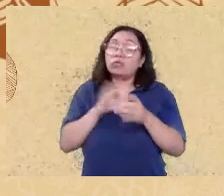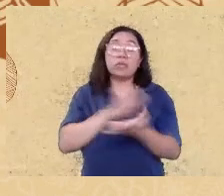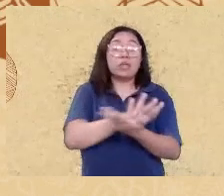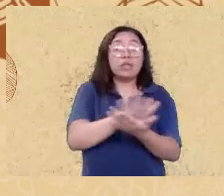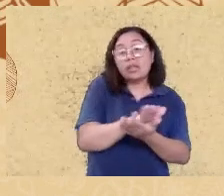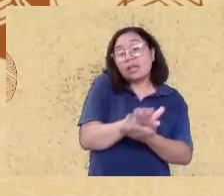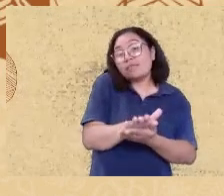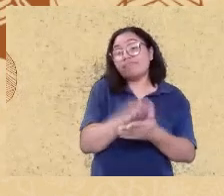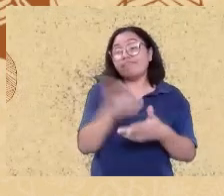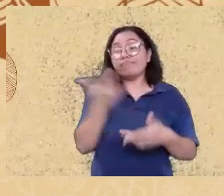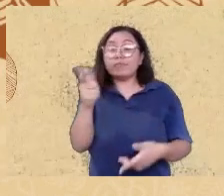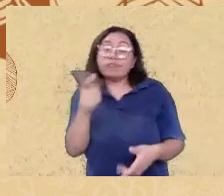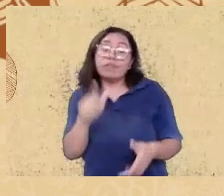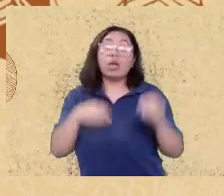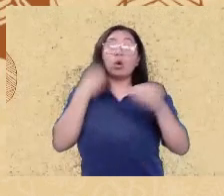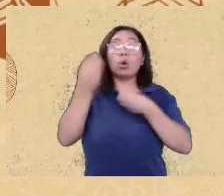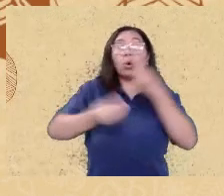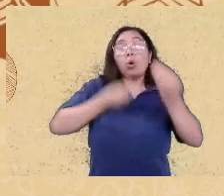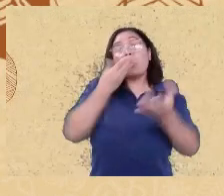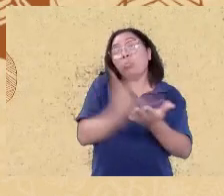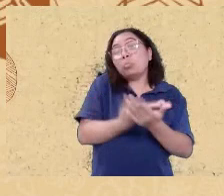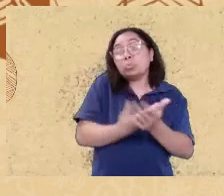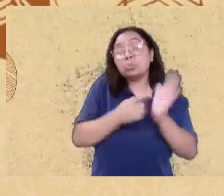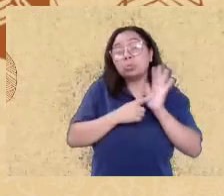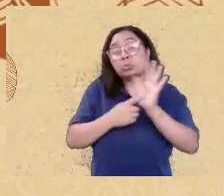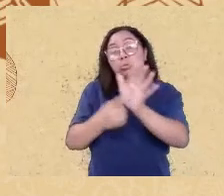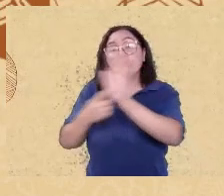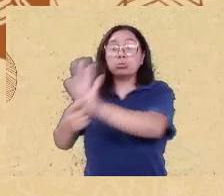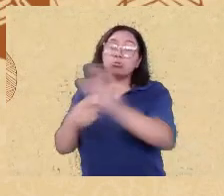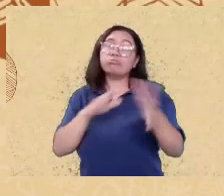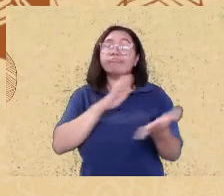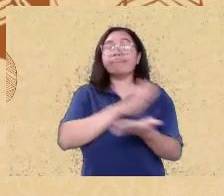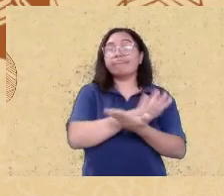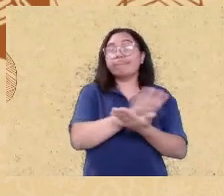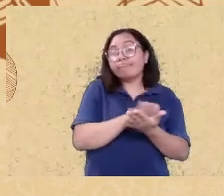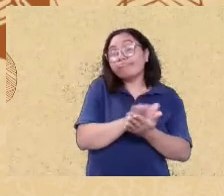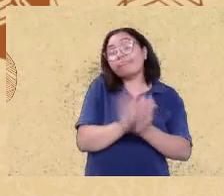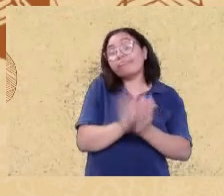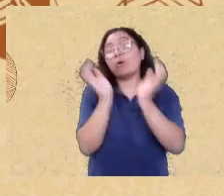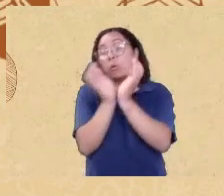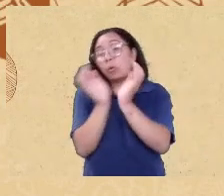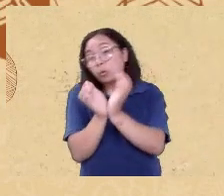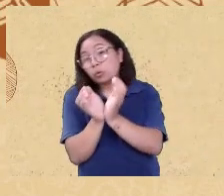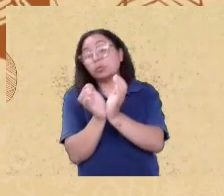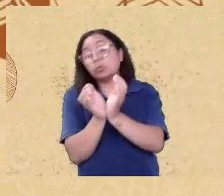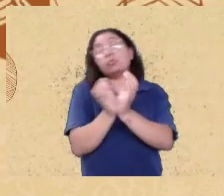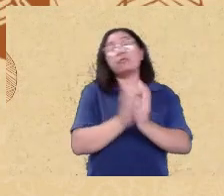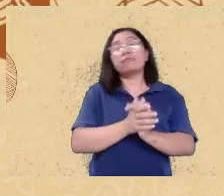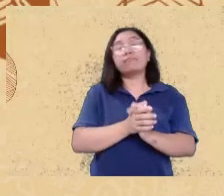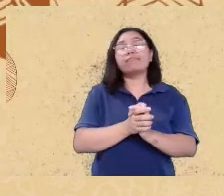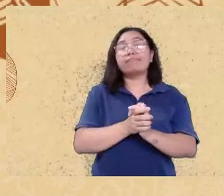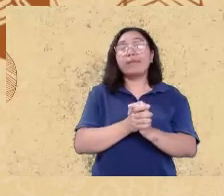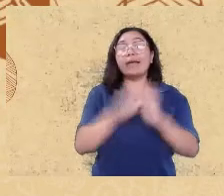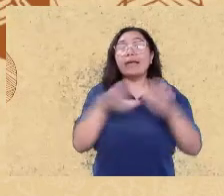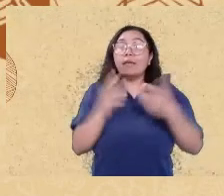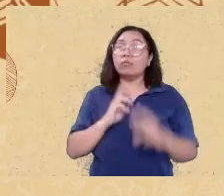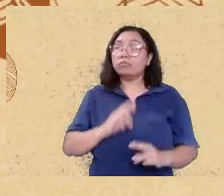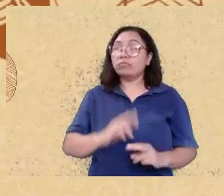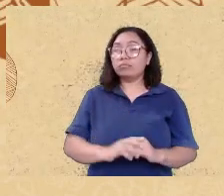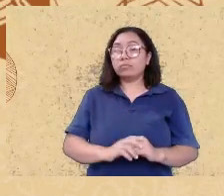subsídios relacionados e vinculantes a esses grupos essa crítica ela é feita de maneira muito